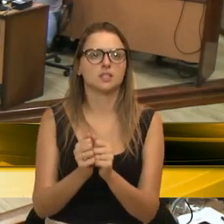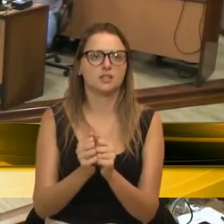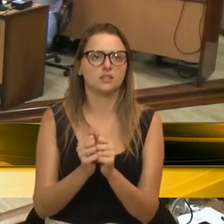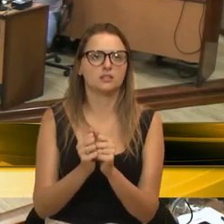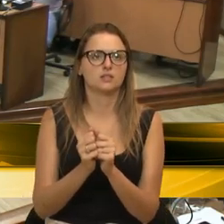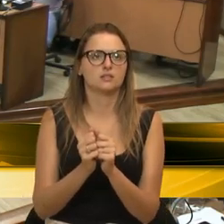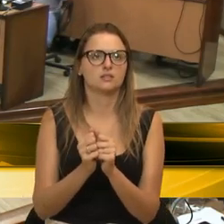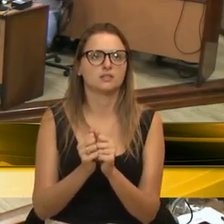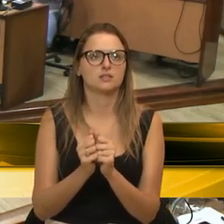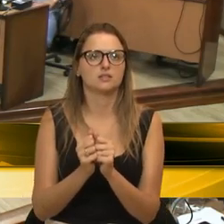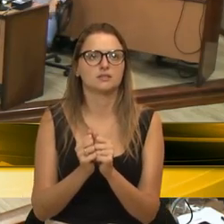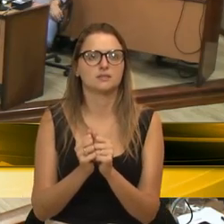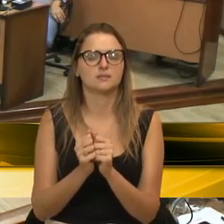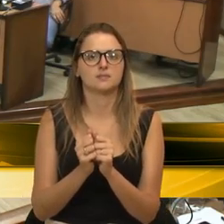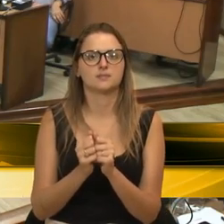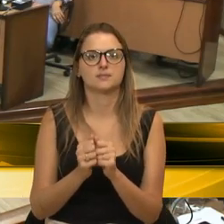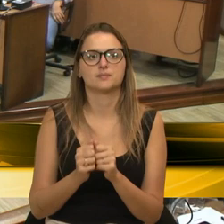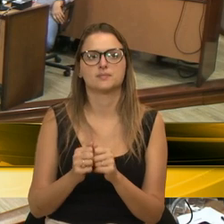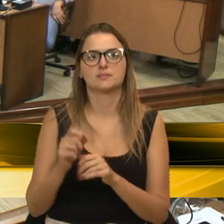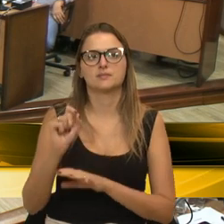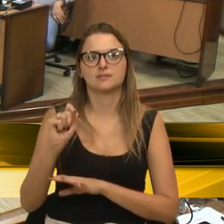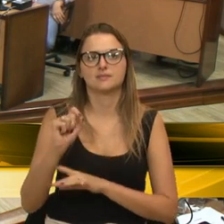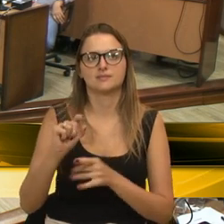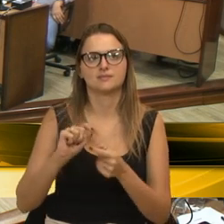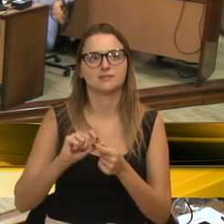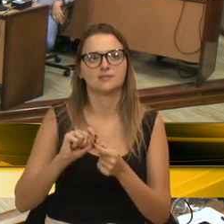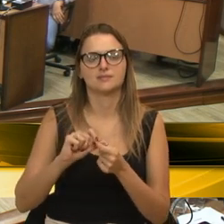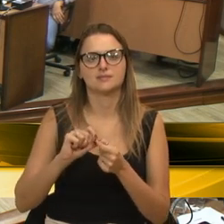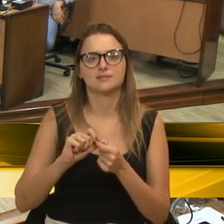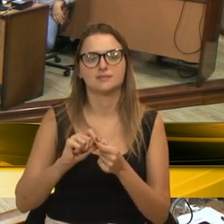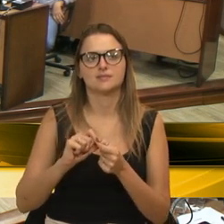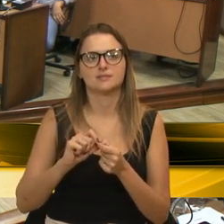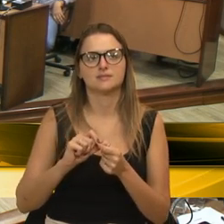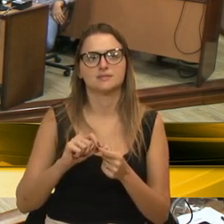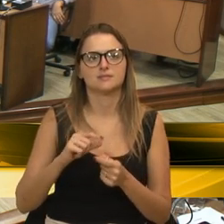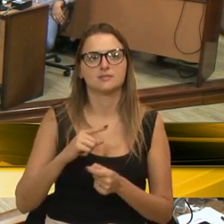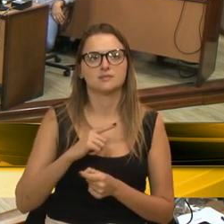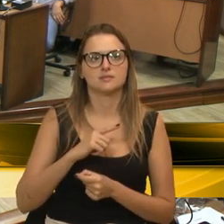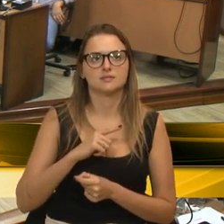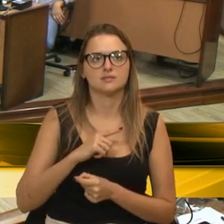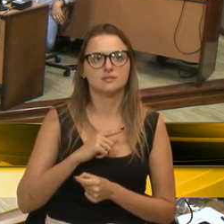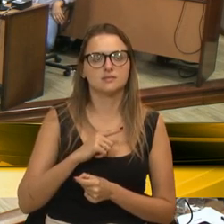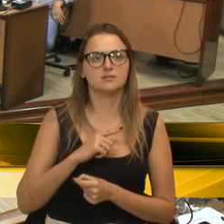lembrar o trabalho que foi feito, o João está aí, testemunha,